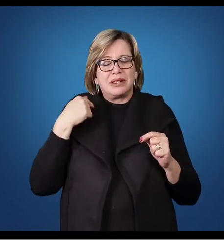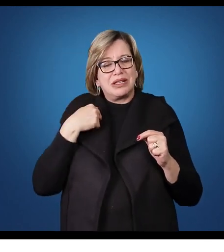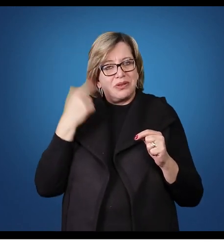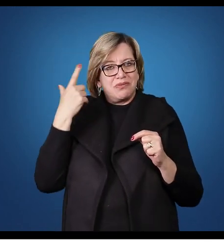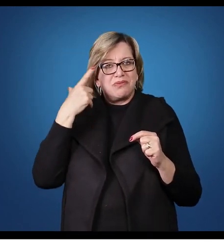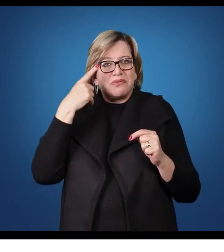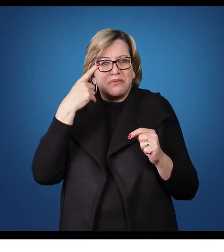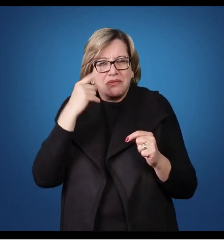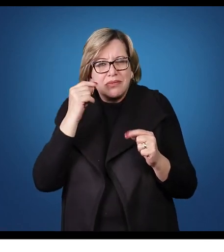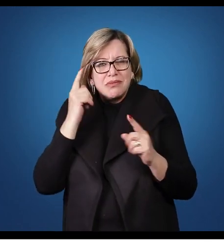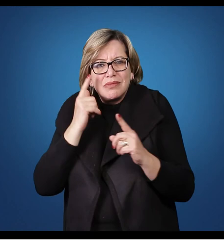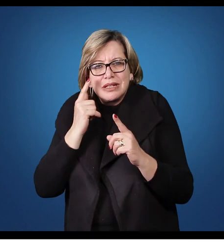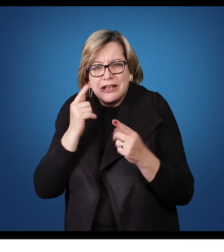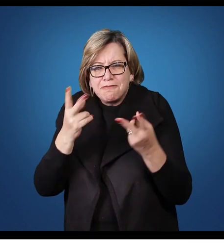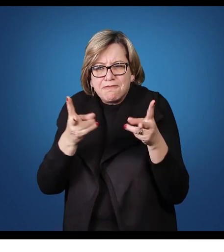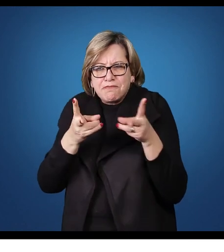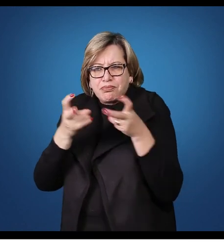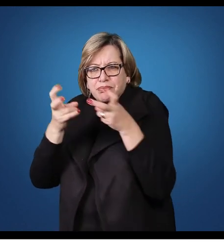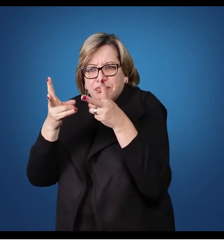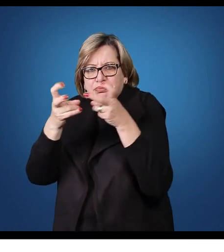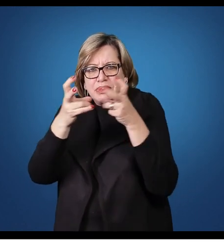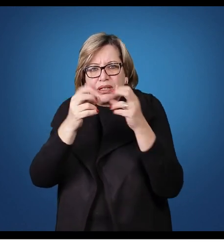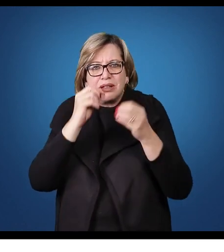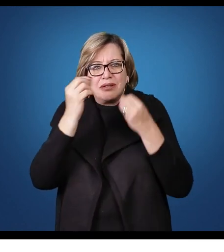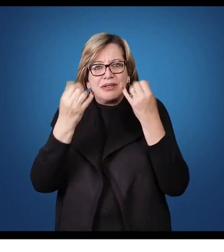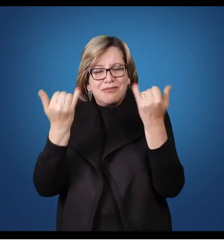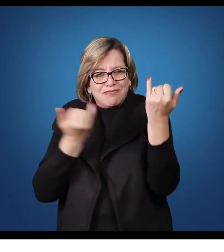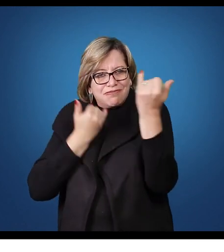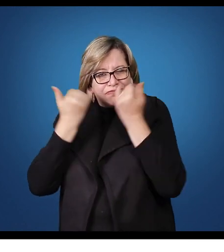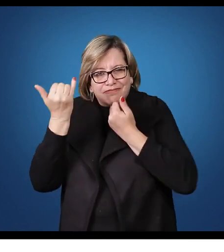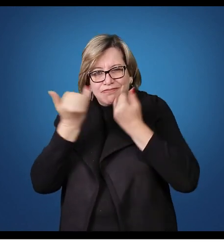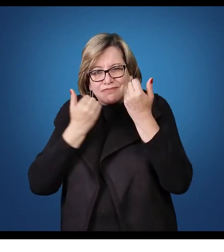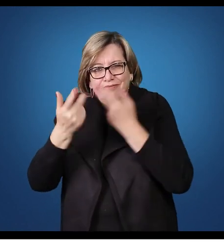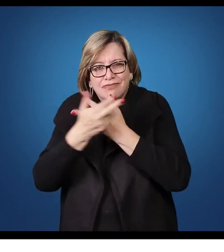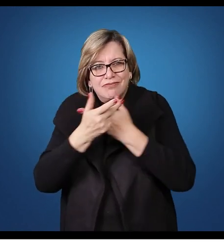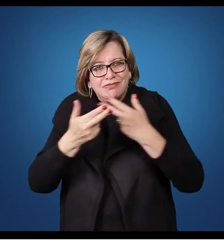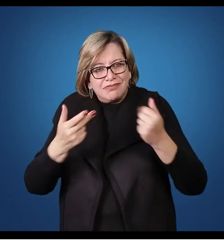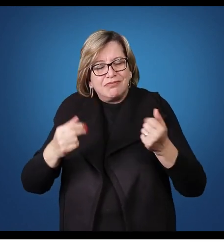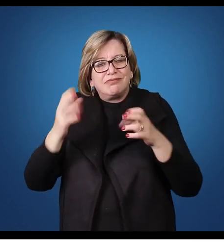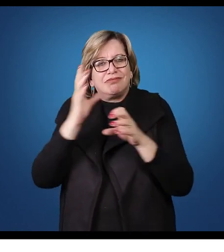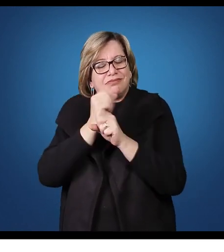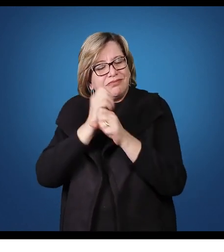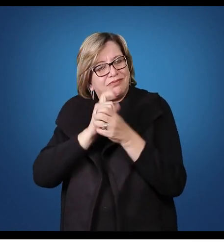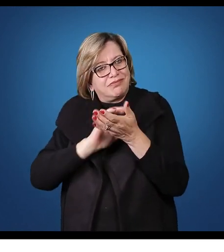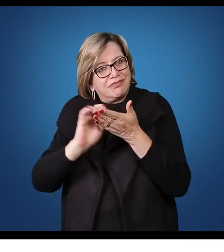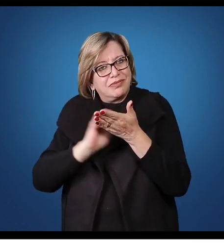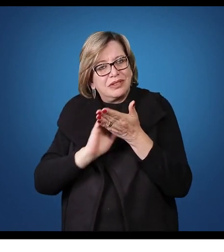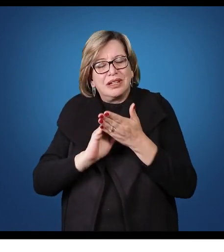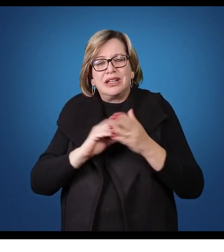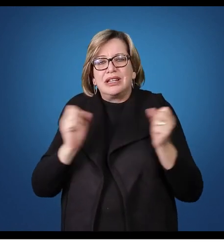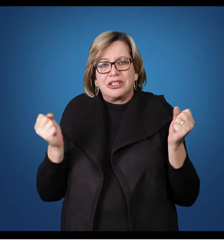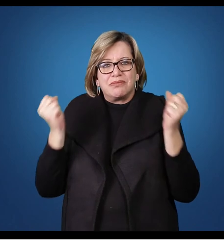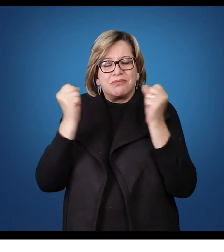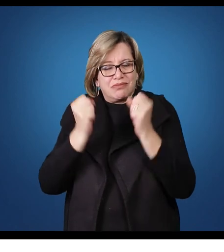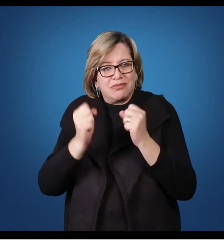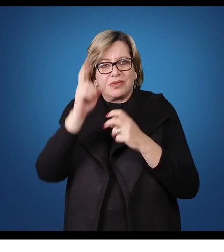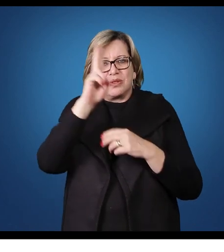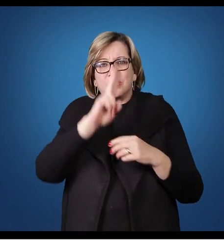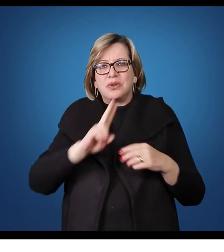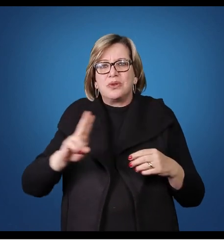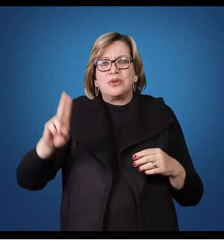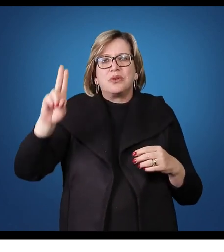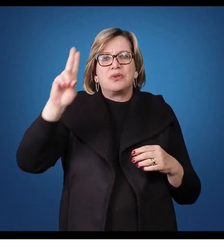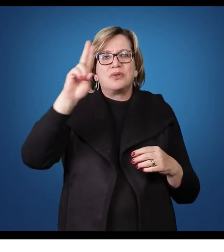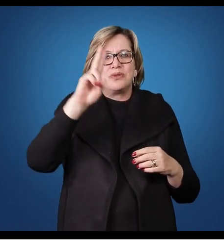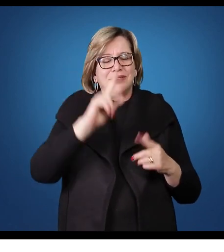buscar informação, retirar informação da minha demonstração contábil que possam ser úteis para que eu